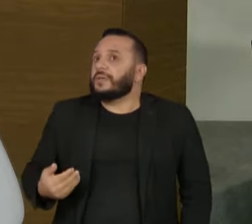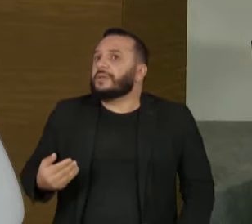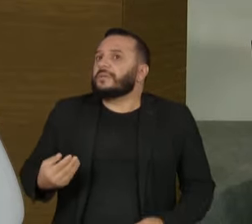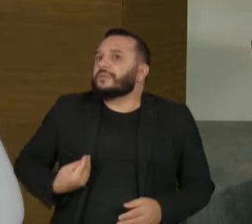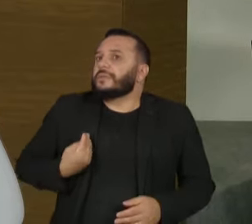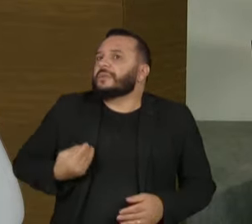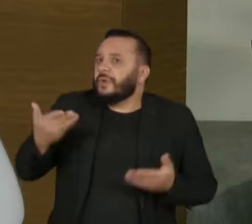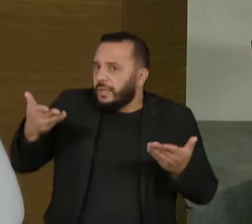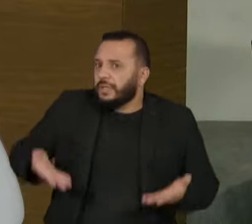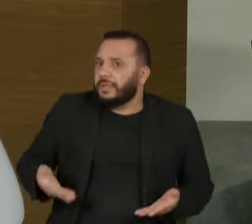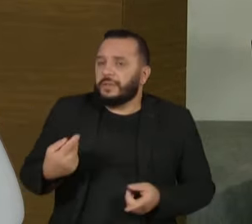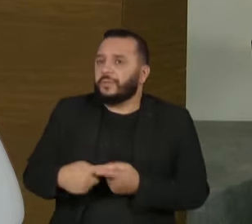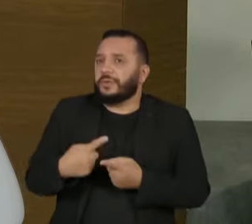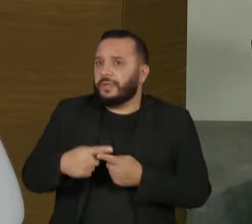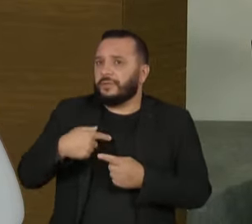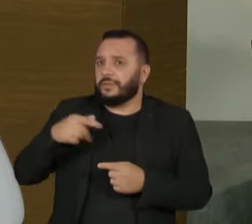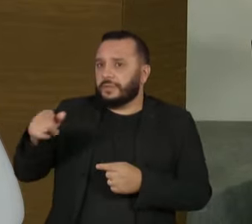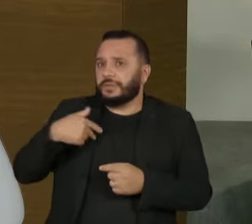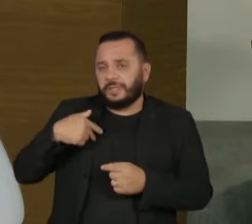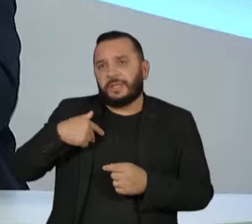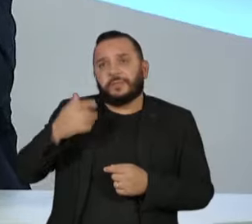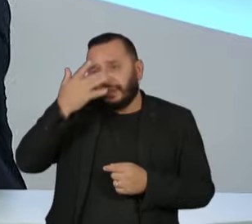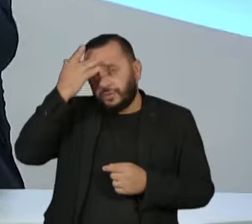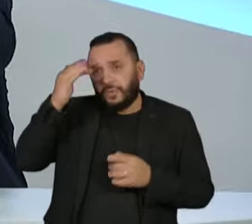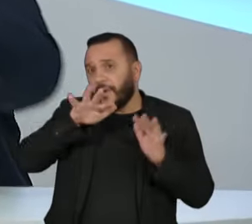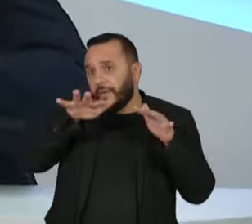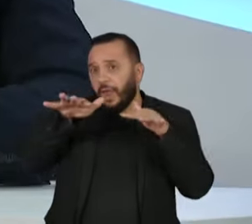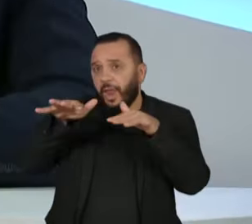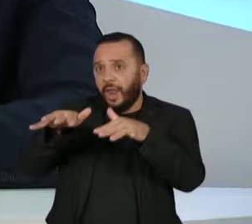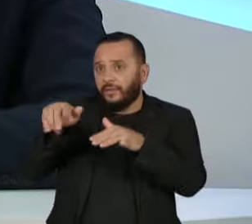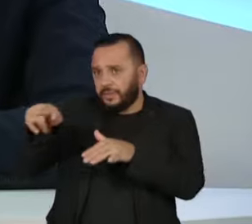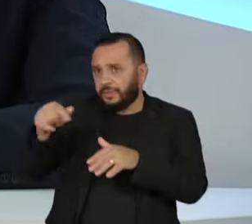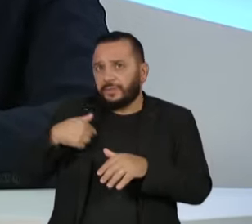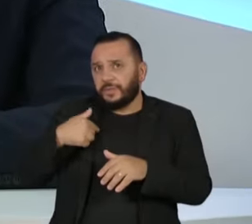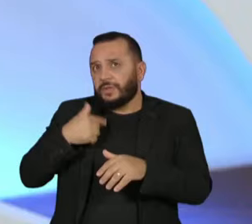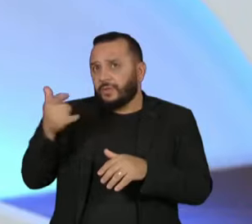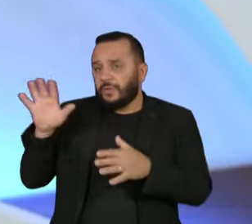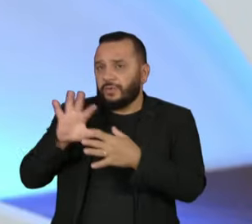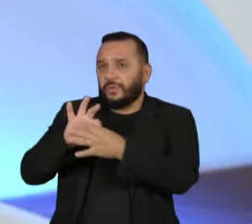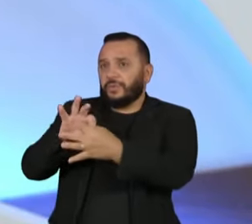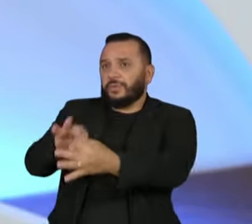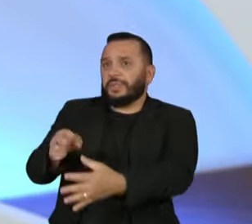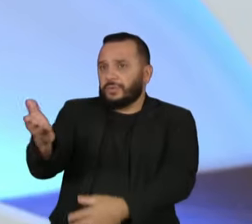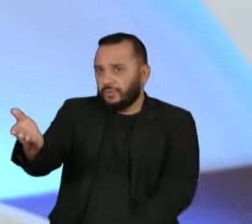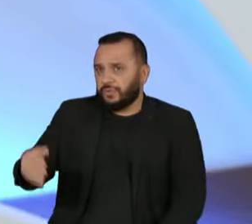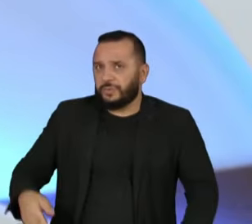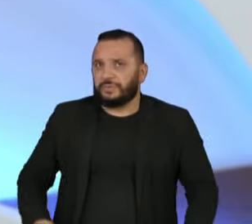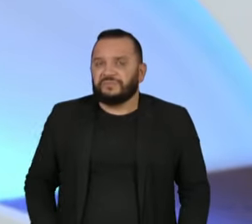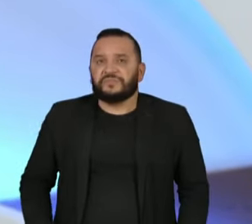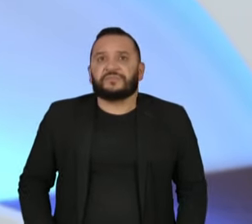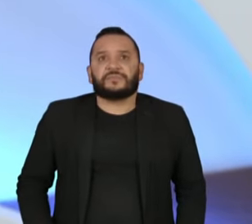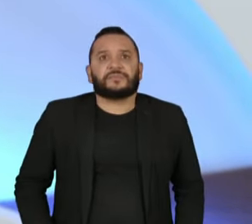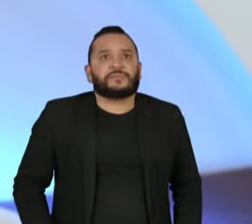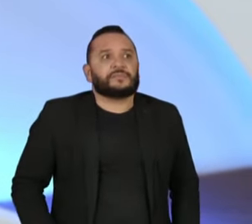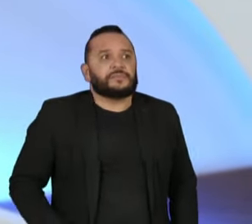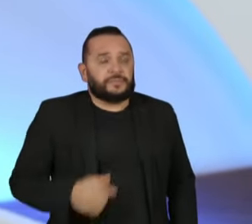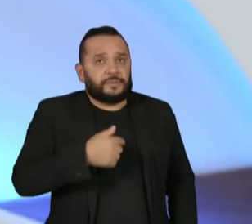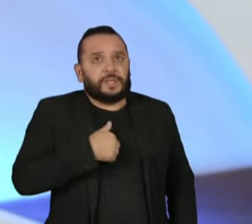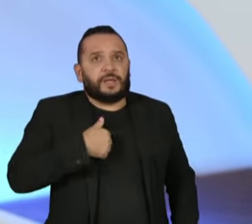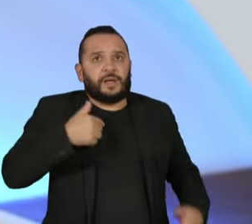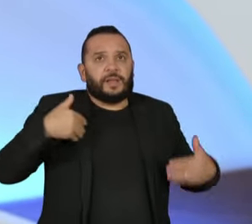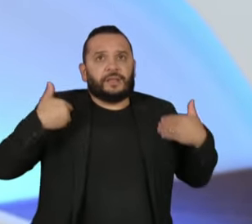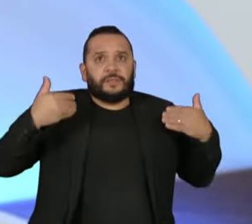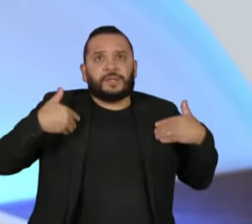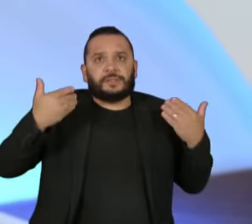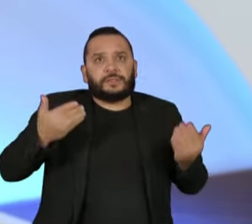disso, quer dizer, o ganhou essa visibilidade nacional. Então, o senhor está dentro de um outro contexto, concorda? Isso, mas assim, a minha animação de